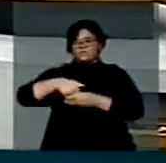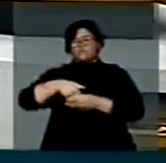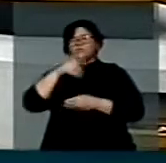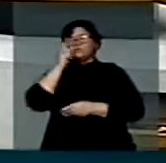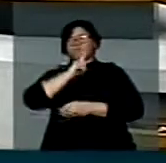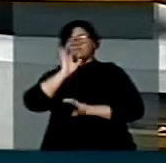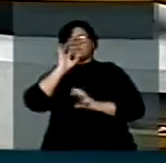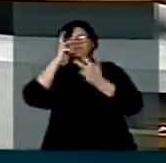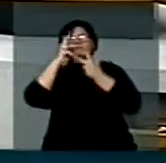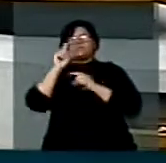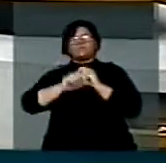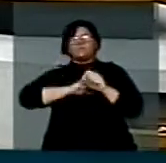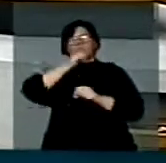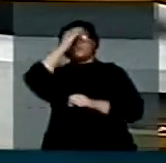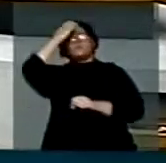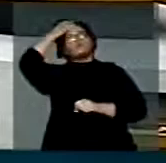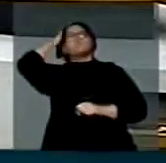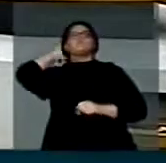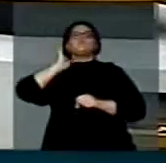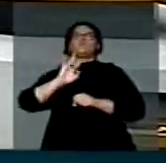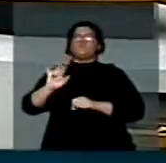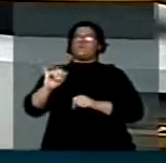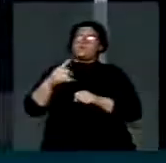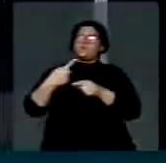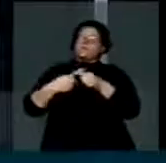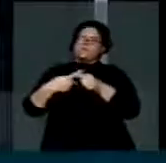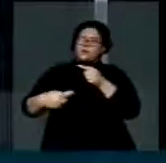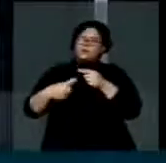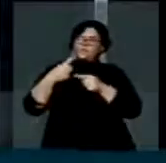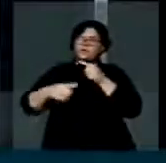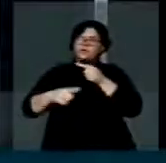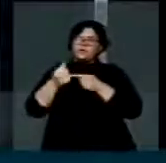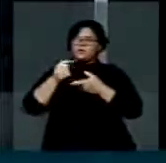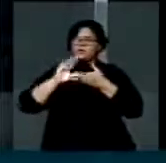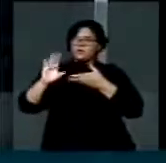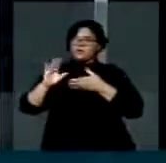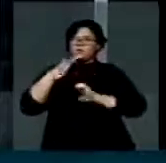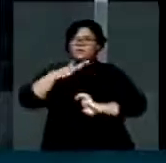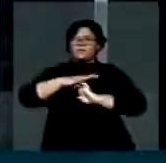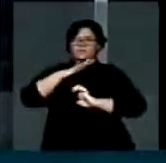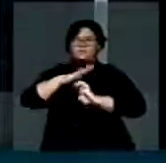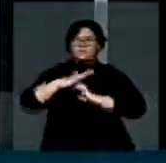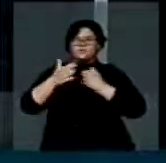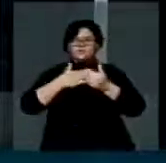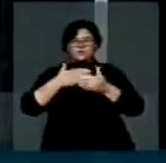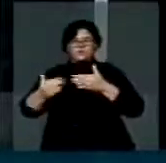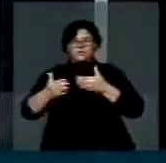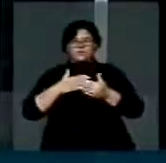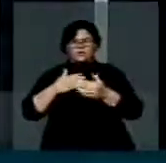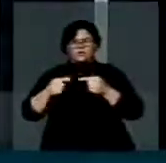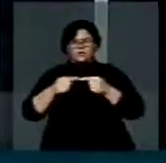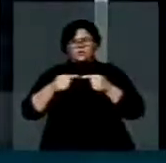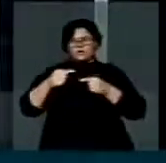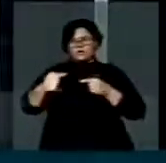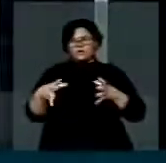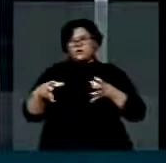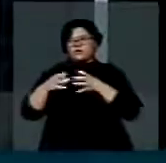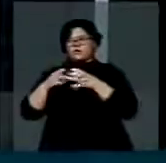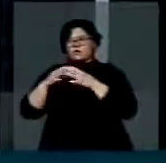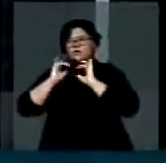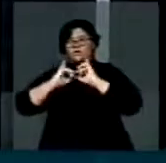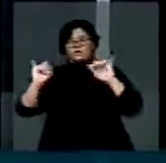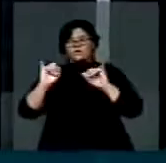está decidindo pela proibição de contribuição de empresas a partidos e a